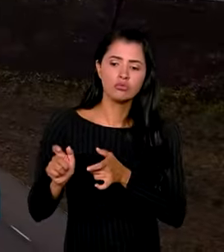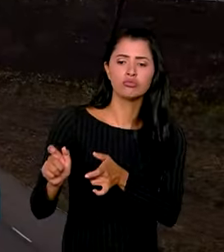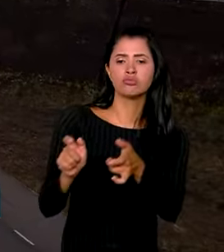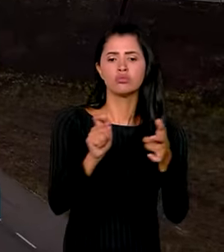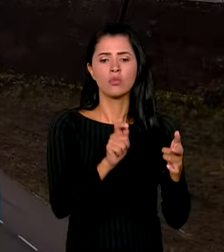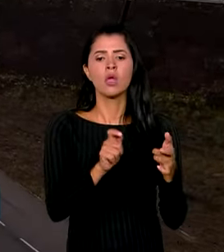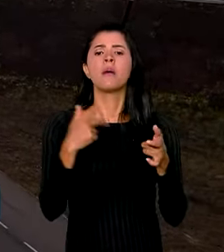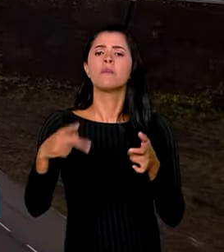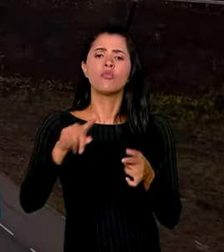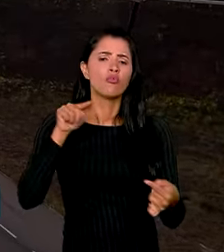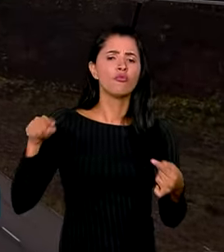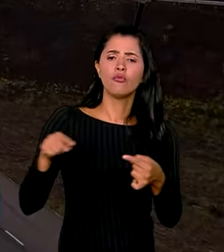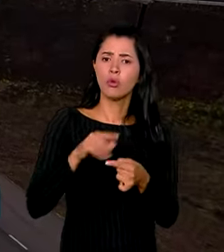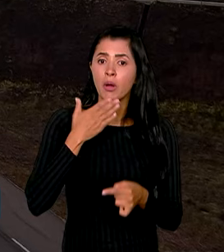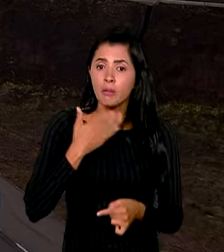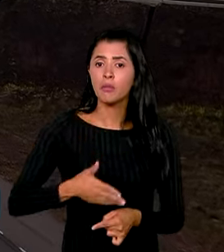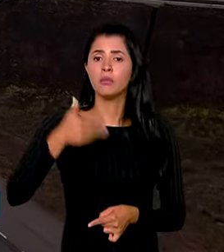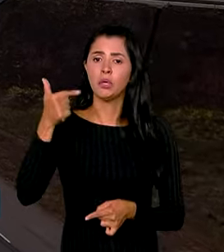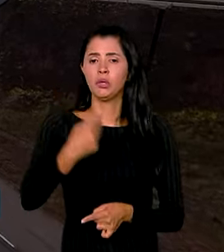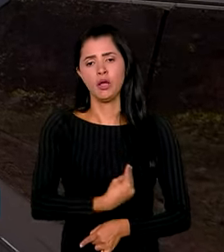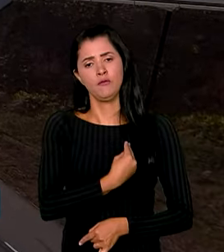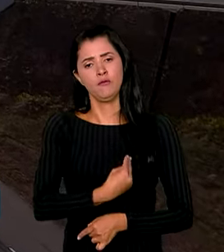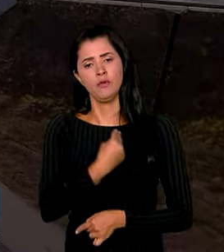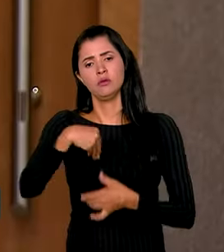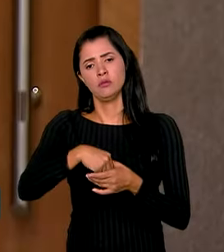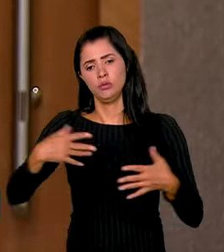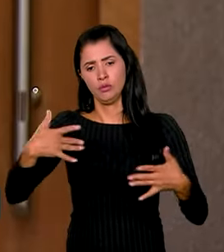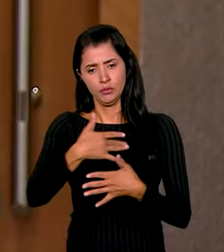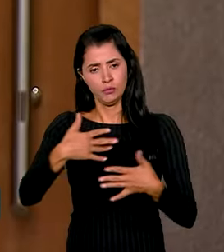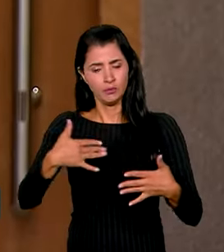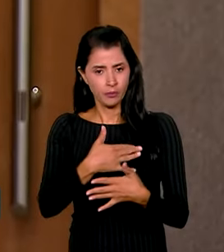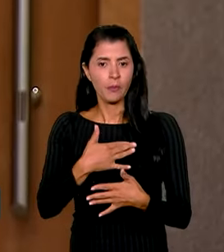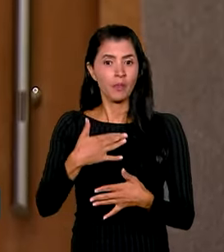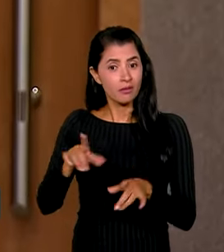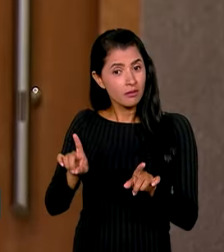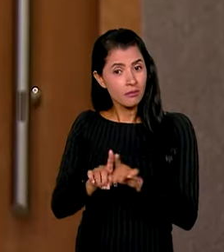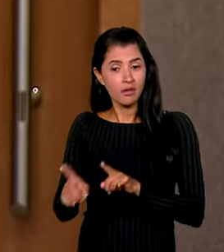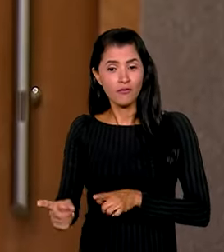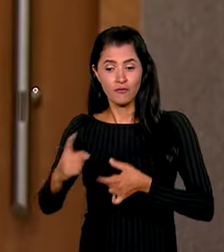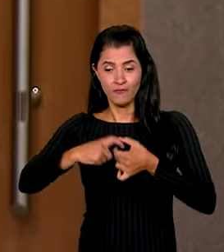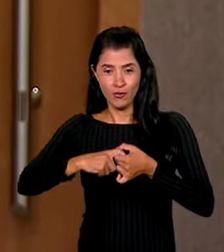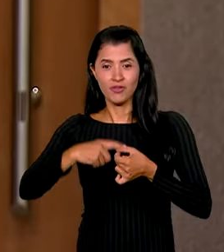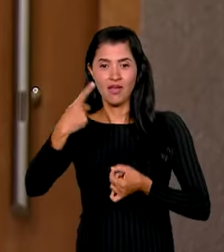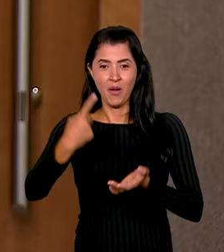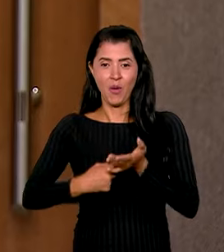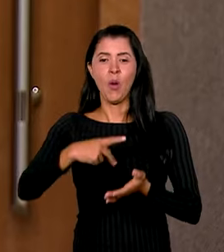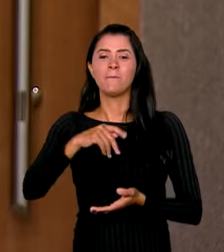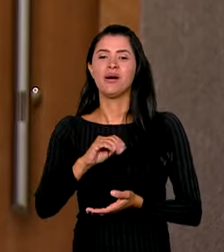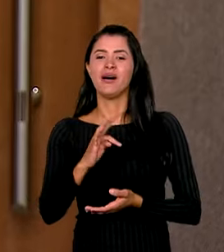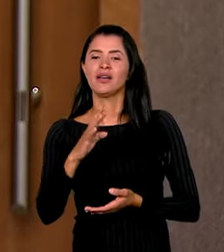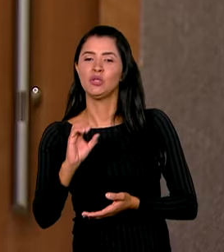voltadas para a melhoria da vida nas cidades. E, acima de tudo, retomar o Pacto Federativo.